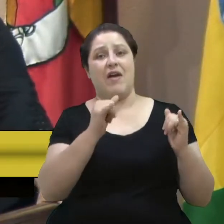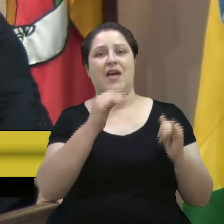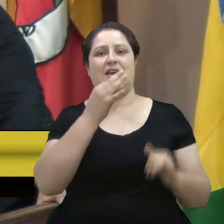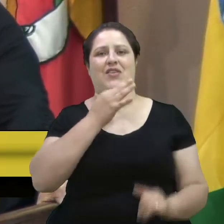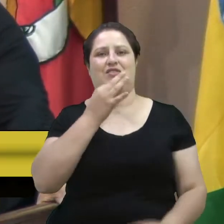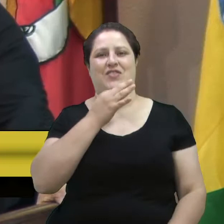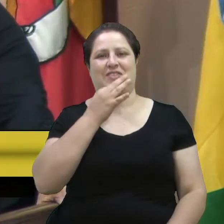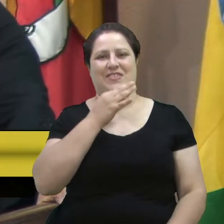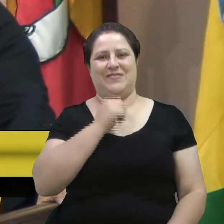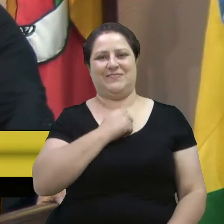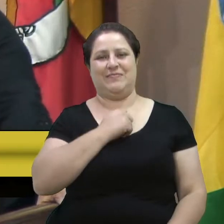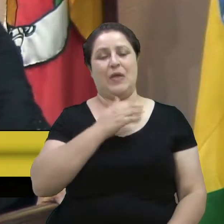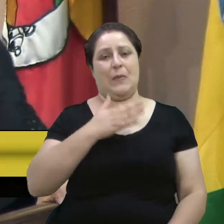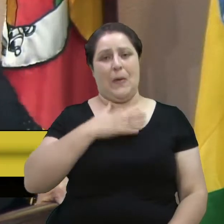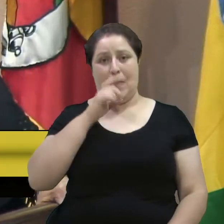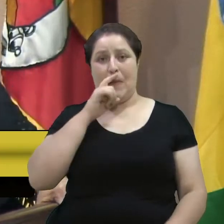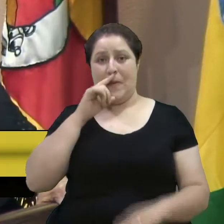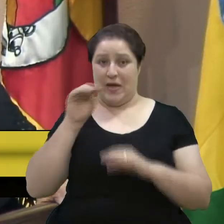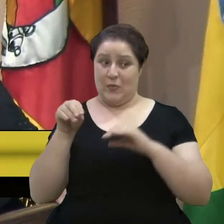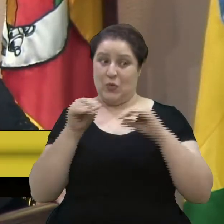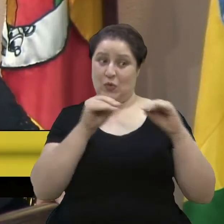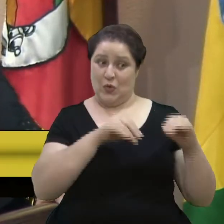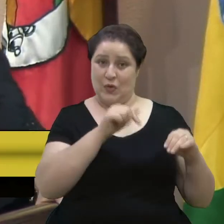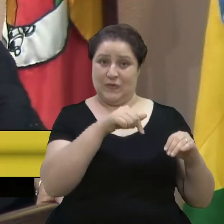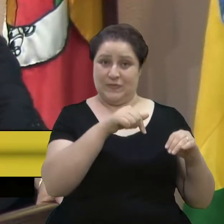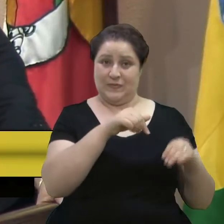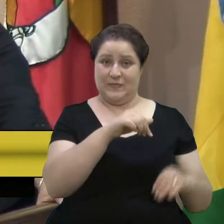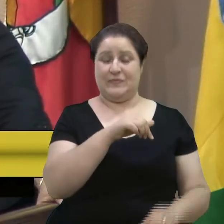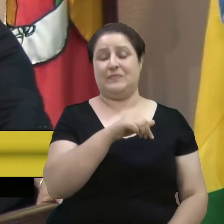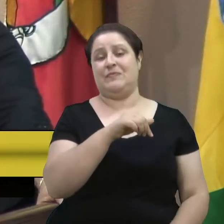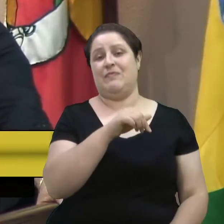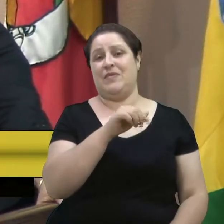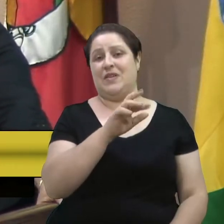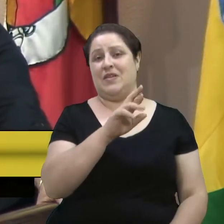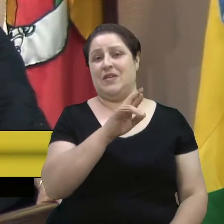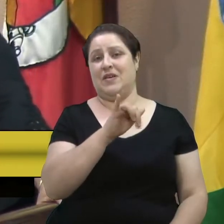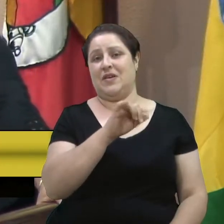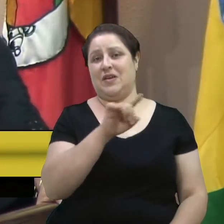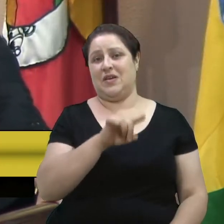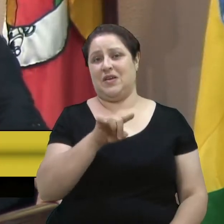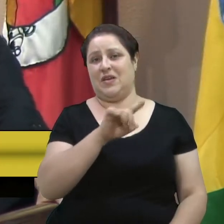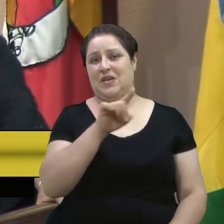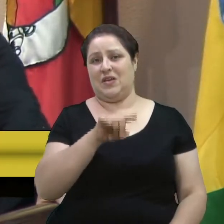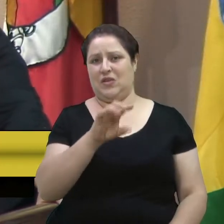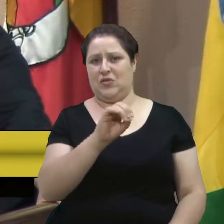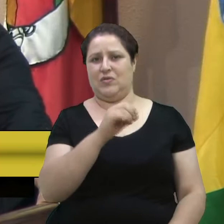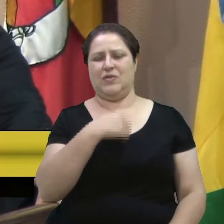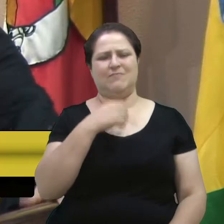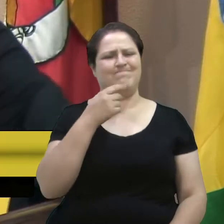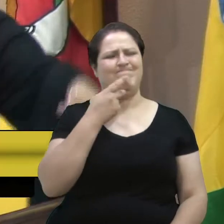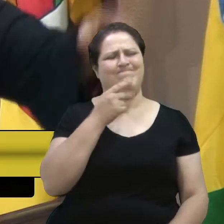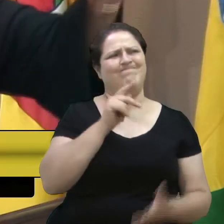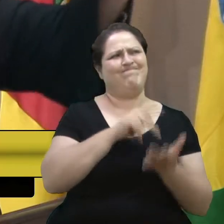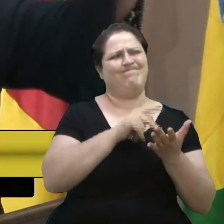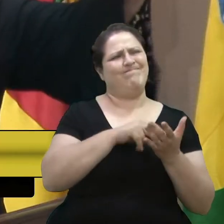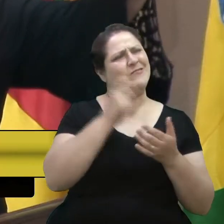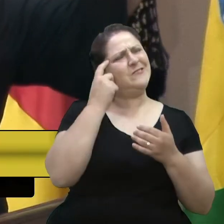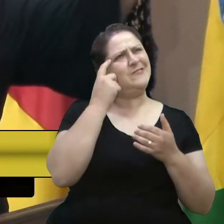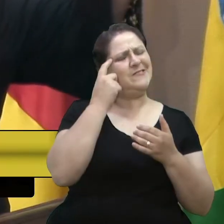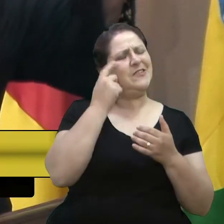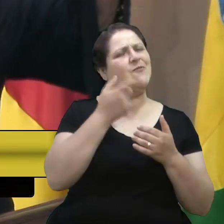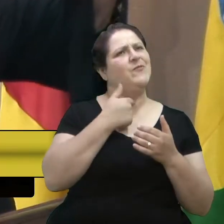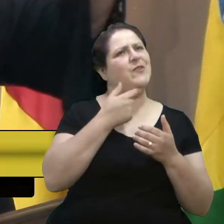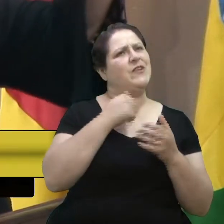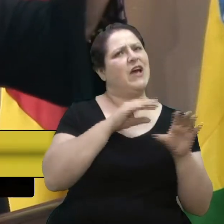E, quando meu pai foi morar para lá, eu, sinceramente, eu confesso que eu quis ir embora. fui morar com uma tia, que morava aqui no centro,